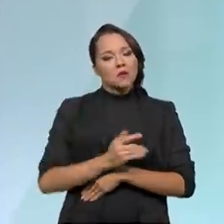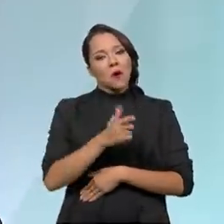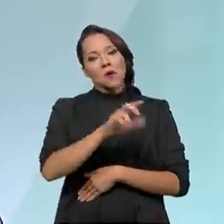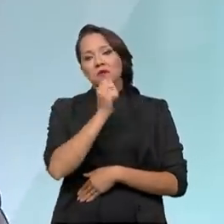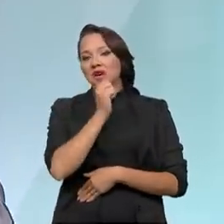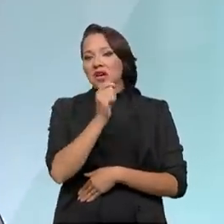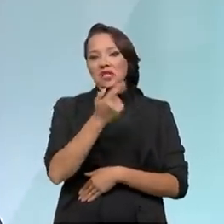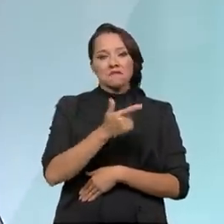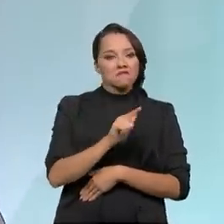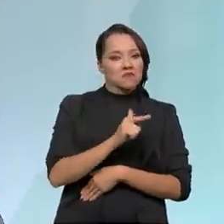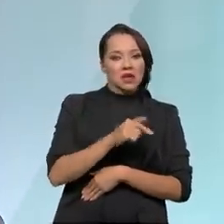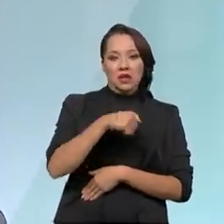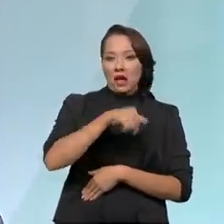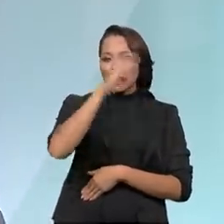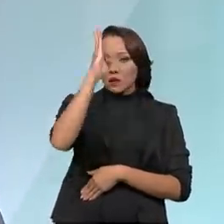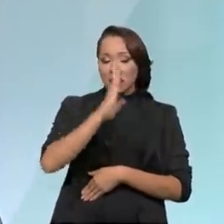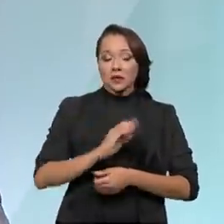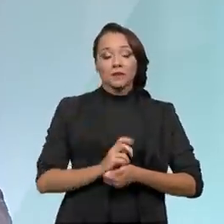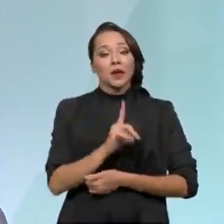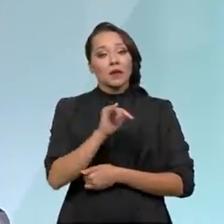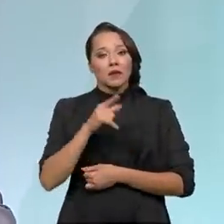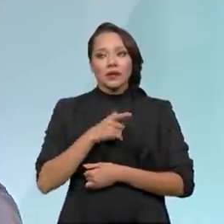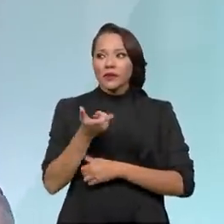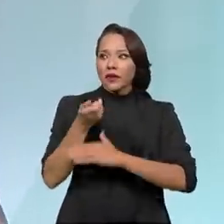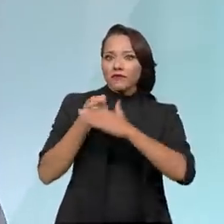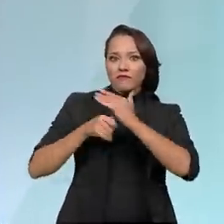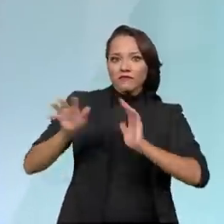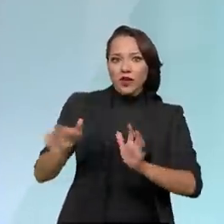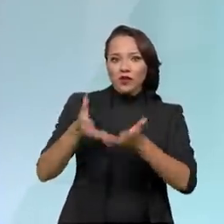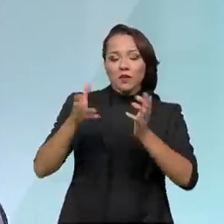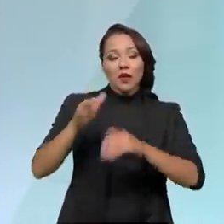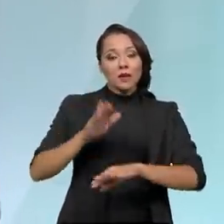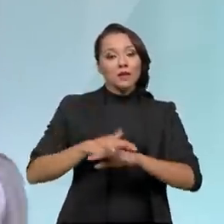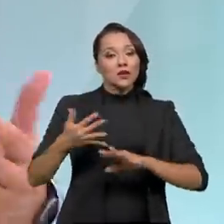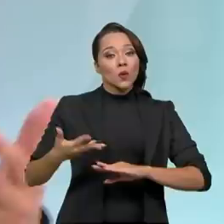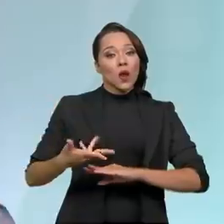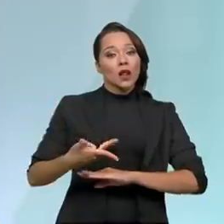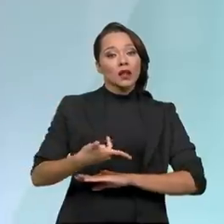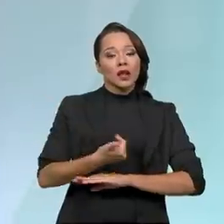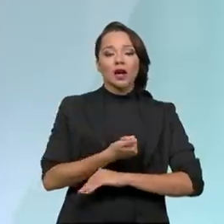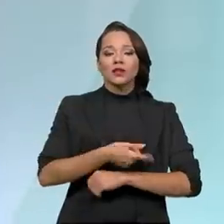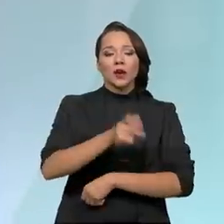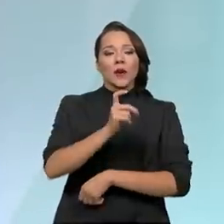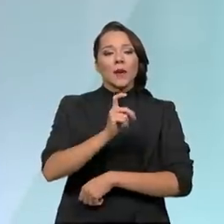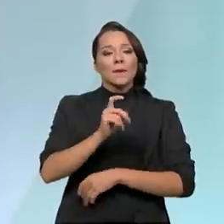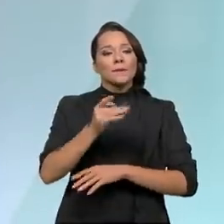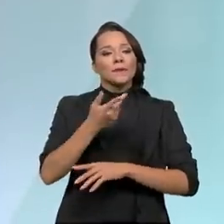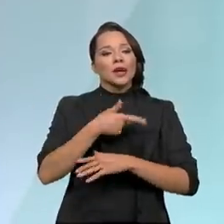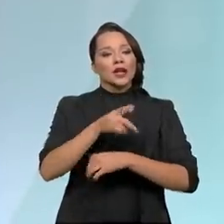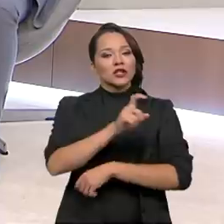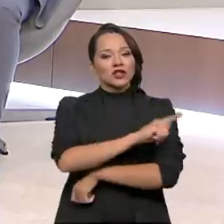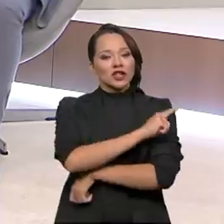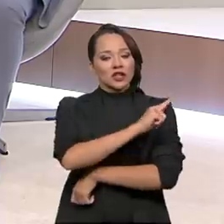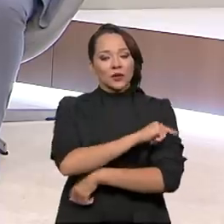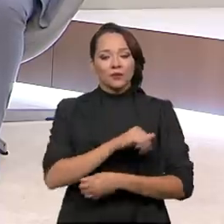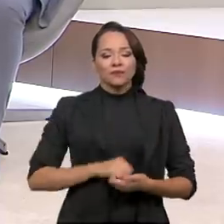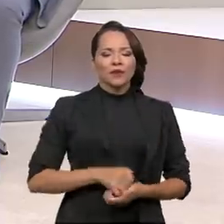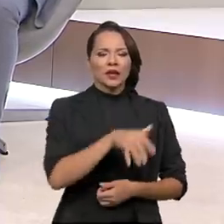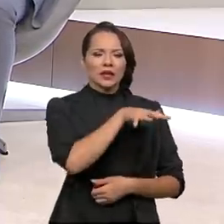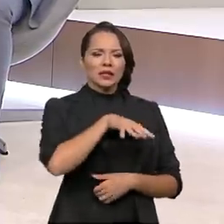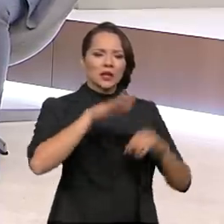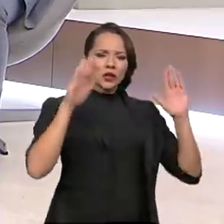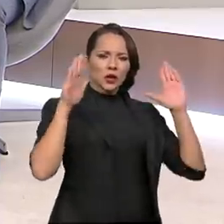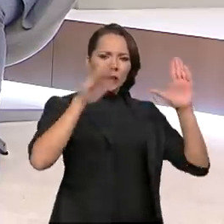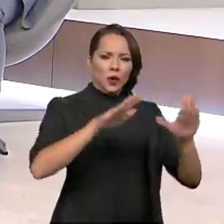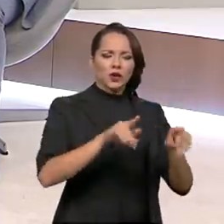ainda, mas com certeza a gente vai trazer muito investimento e muita qualidade para a gestão desses ativos. Nesse setor de aeroportos,